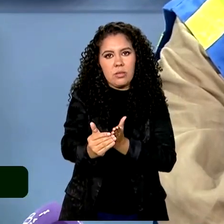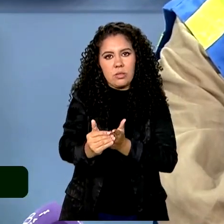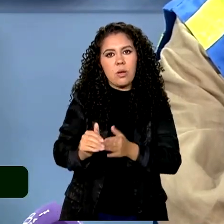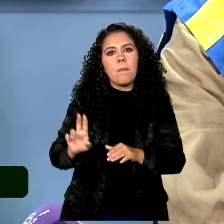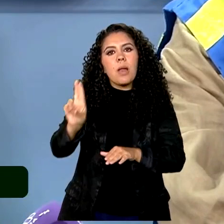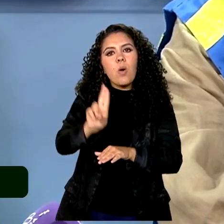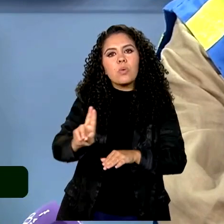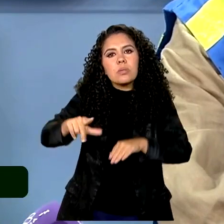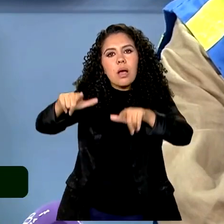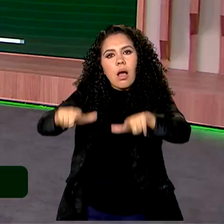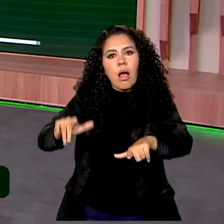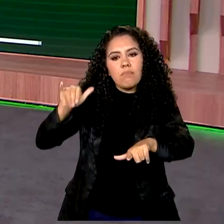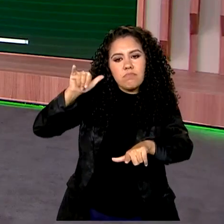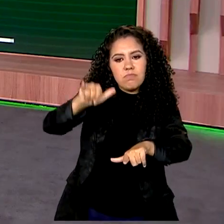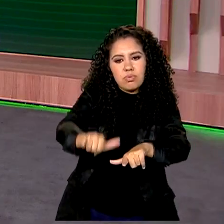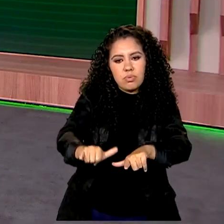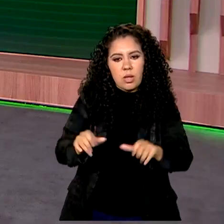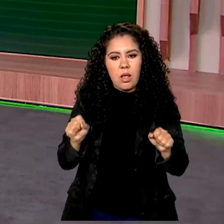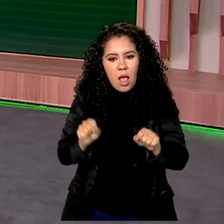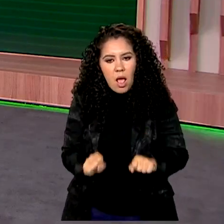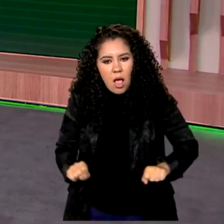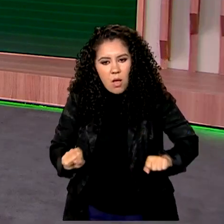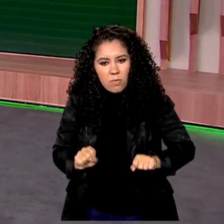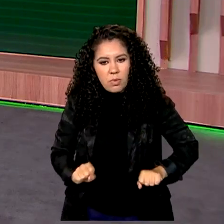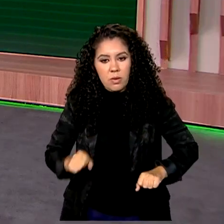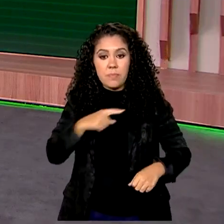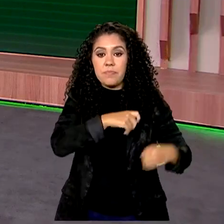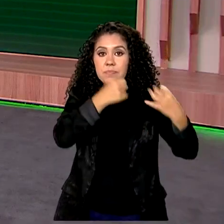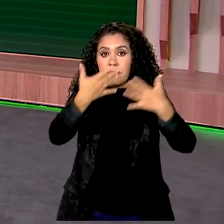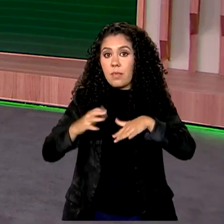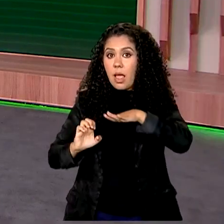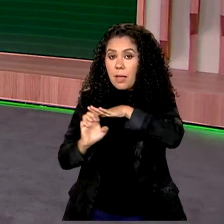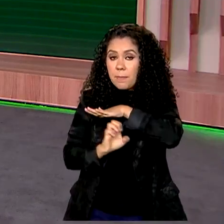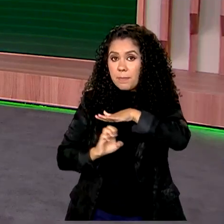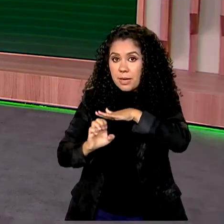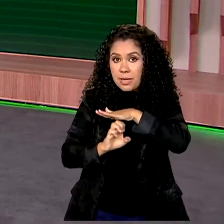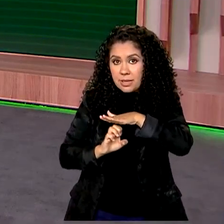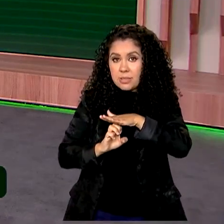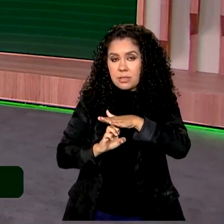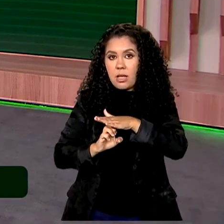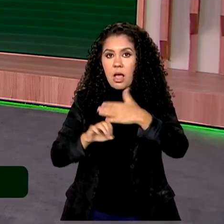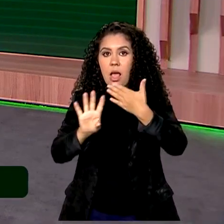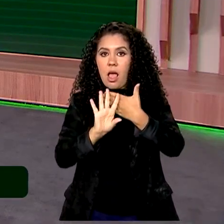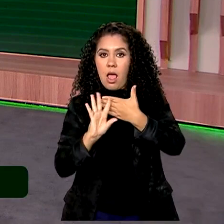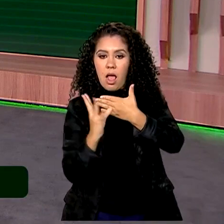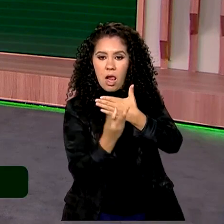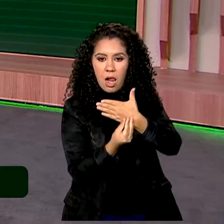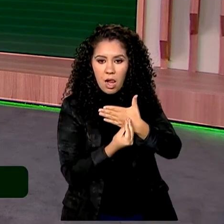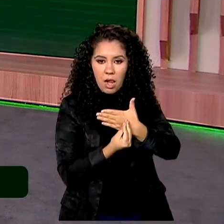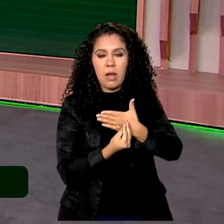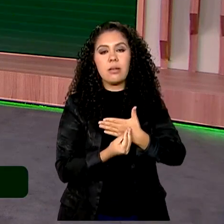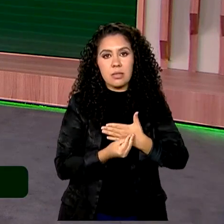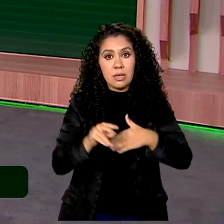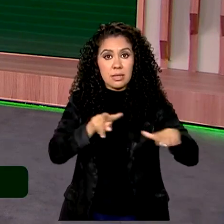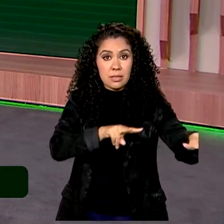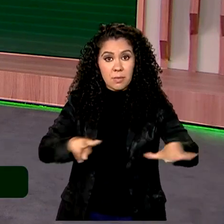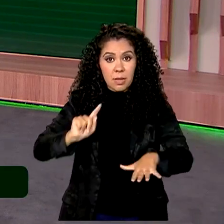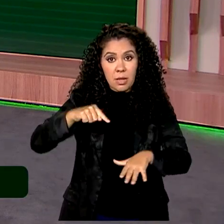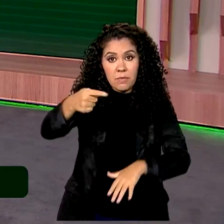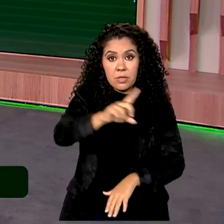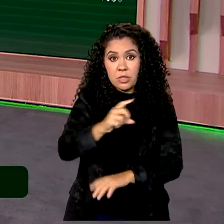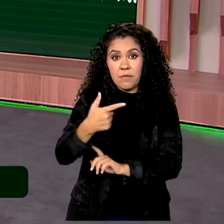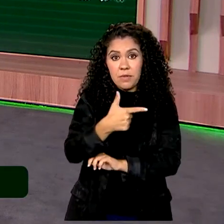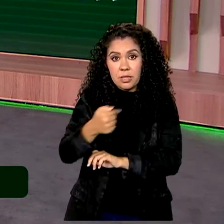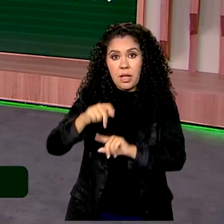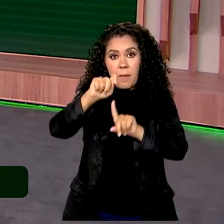base aérea de Canoas. E a companhia Latam anunciou hoje que, na segunda-feira da semana que vem, 27 de maio, já